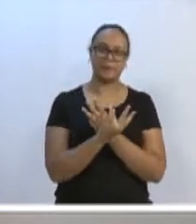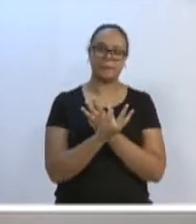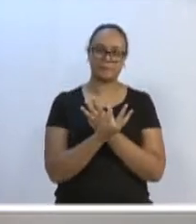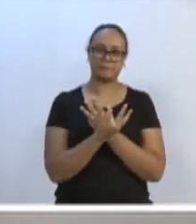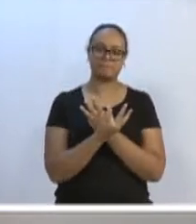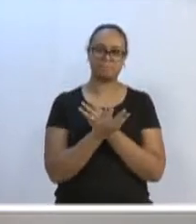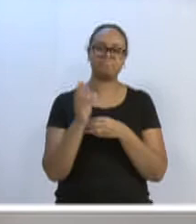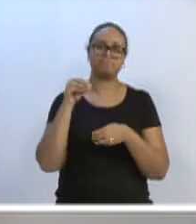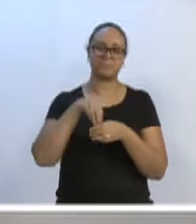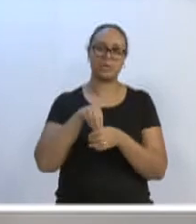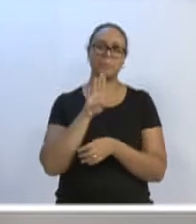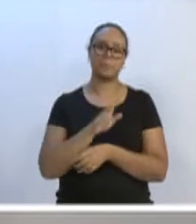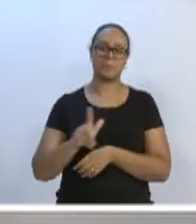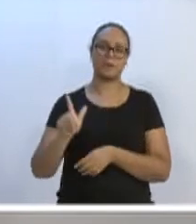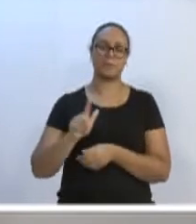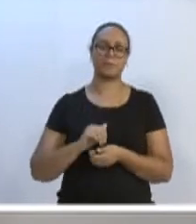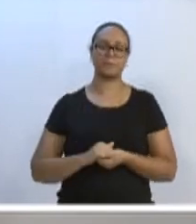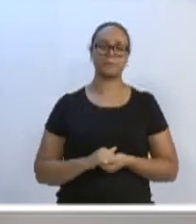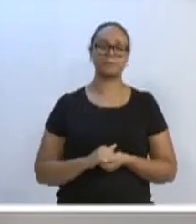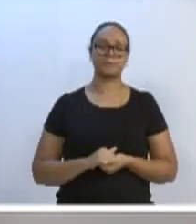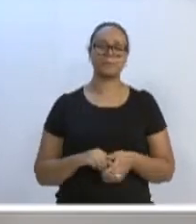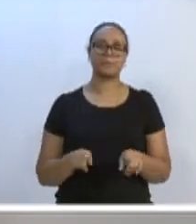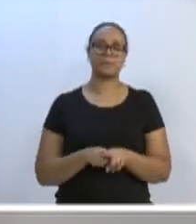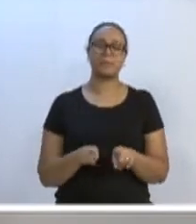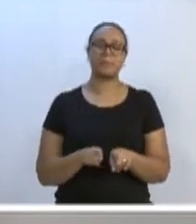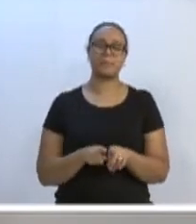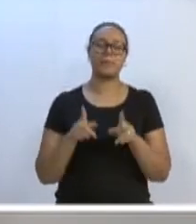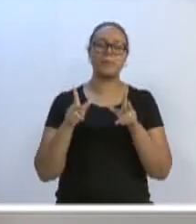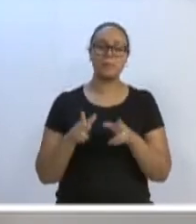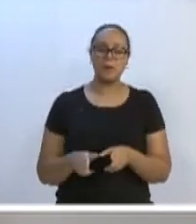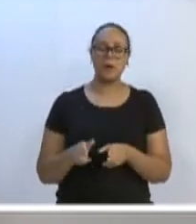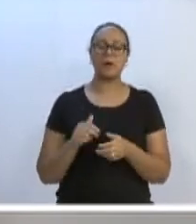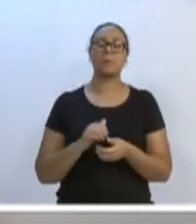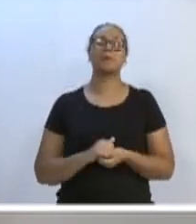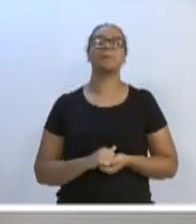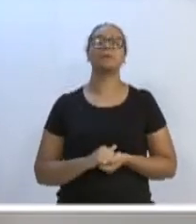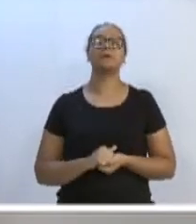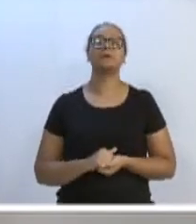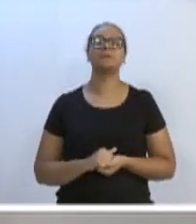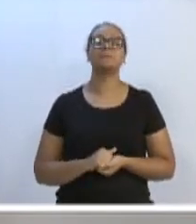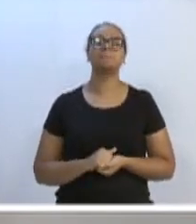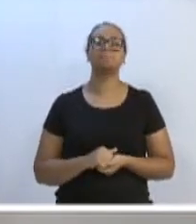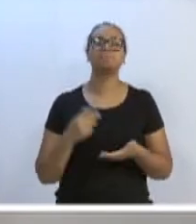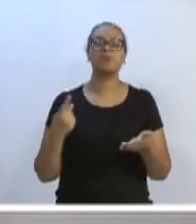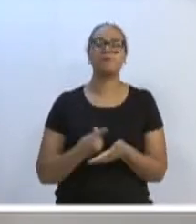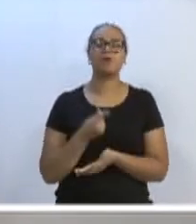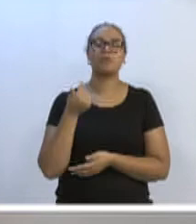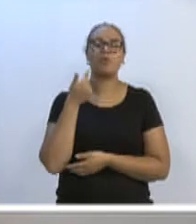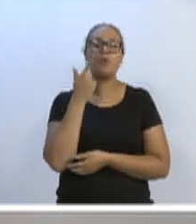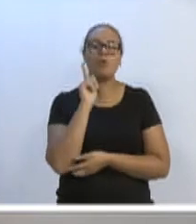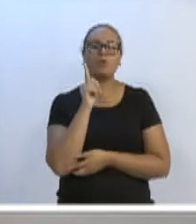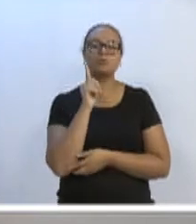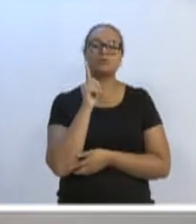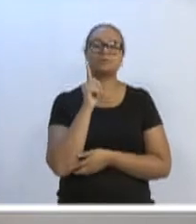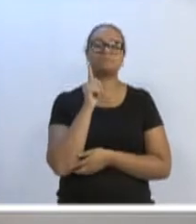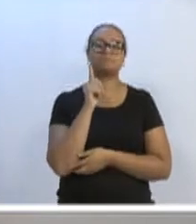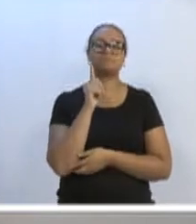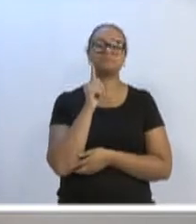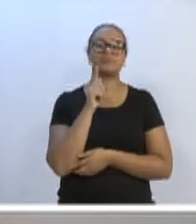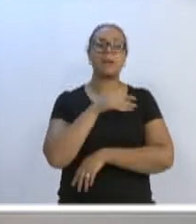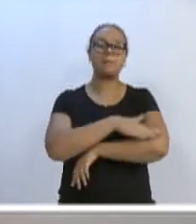aqui na cidade de Blumenau. Gostaria também, da mesma forma, de destacar o evento ontem na Praça do Empreendedor,